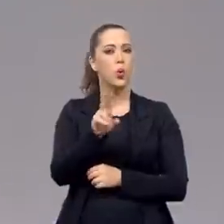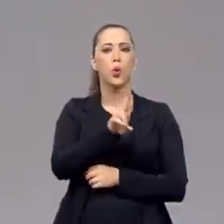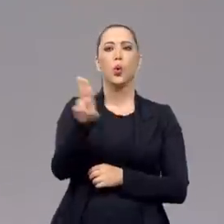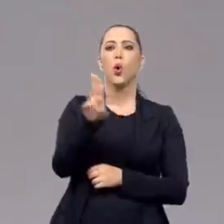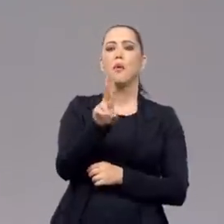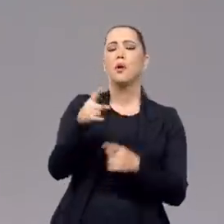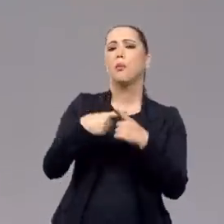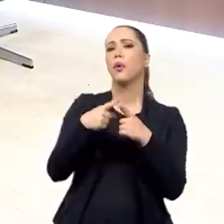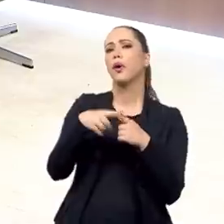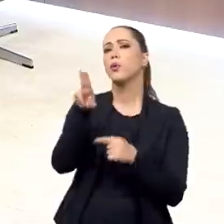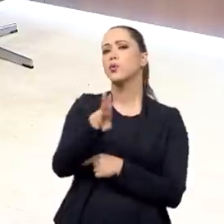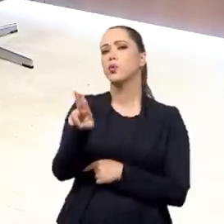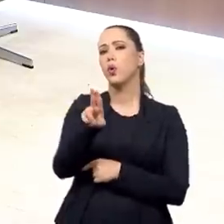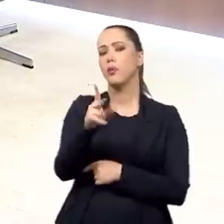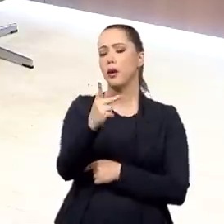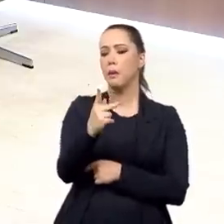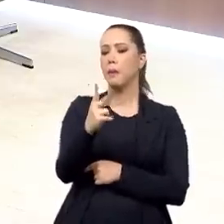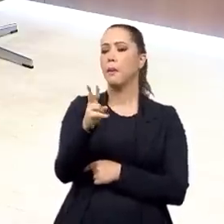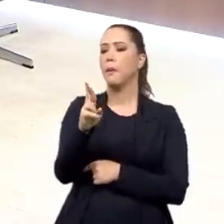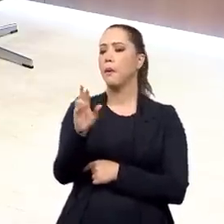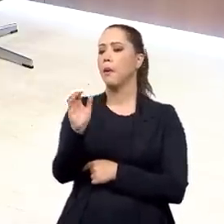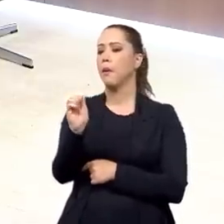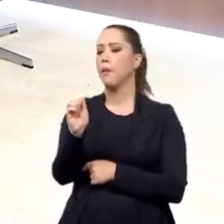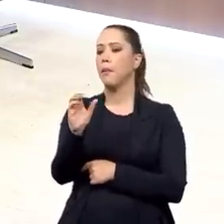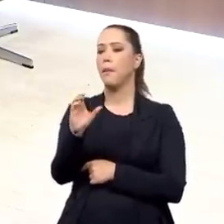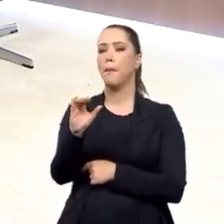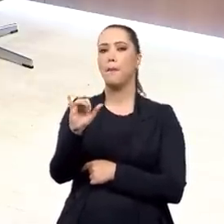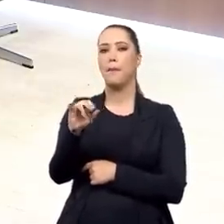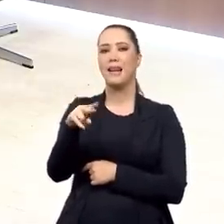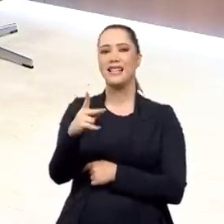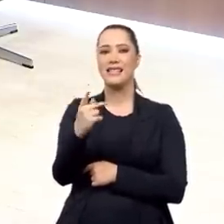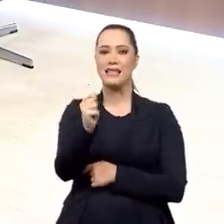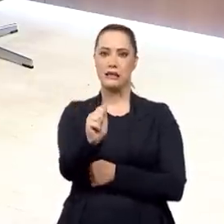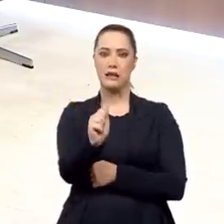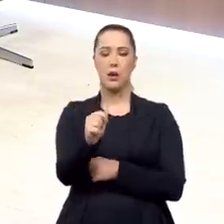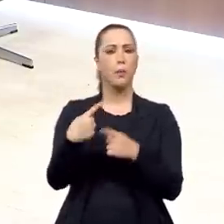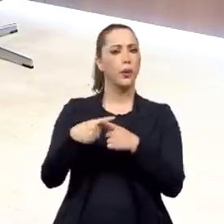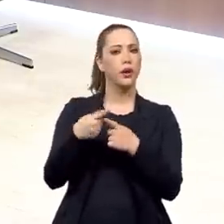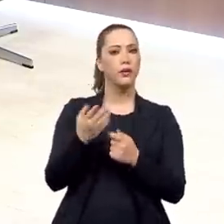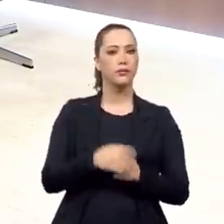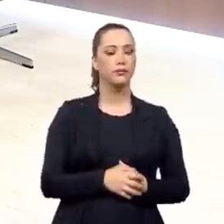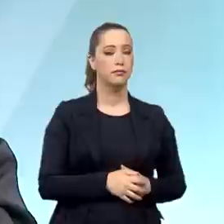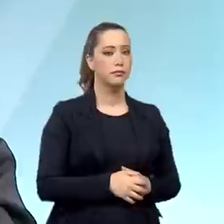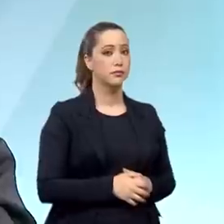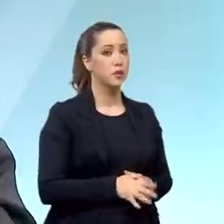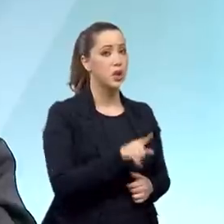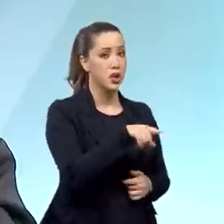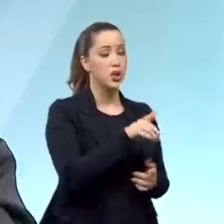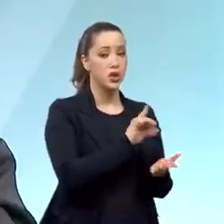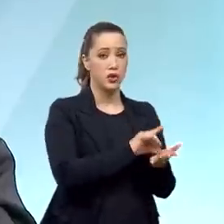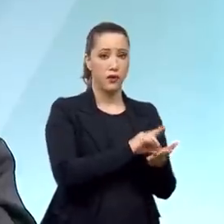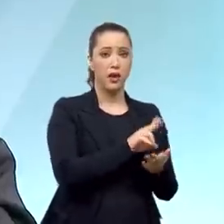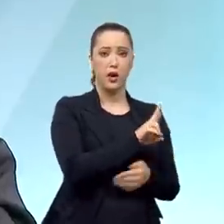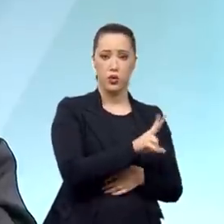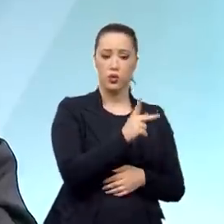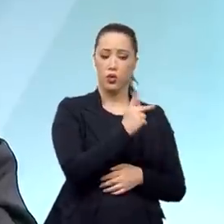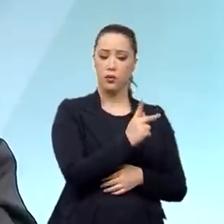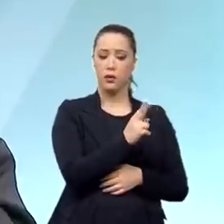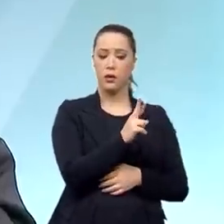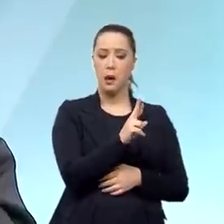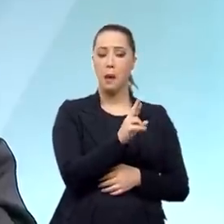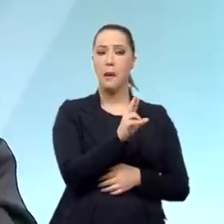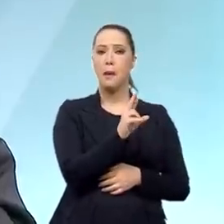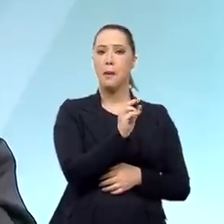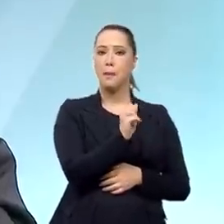pracinha. Por que pracinha? Bom, na verdade, pracinha vem de praça. E a expressão que se usava naquela época para